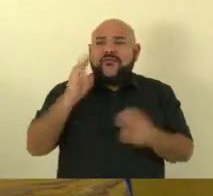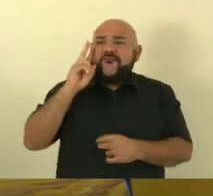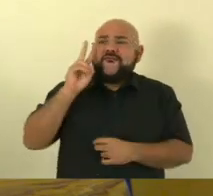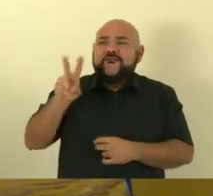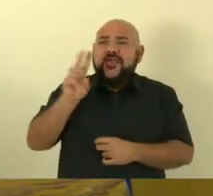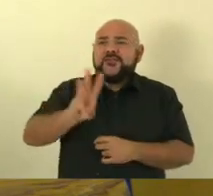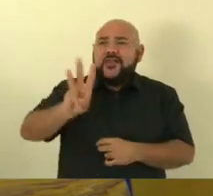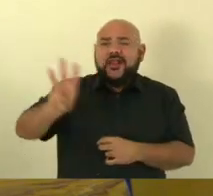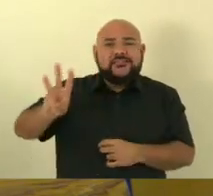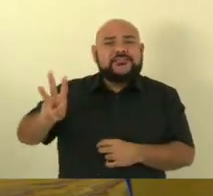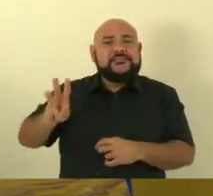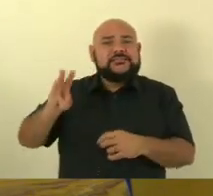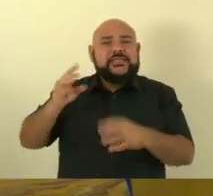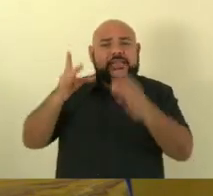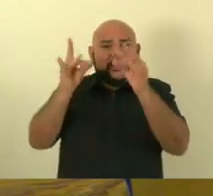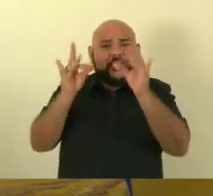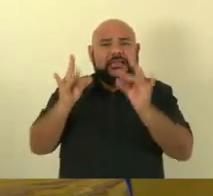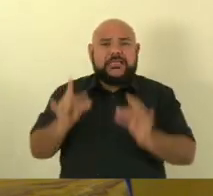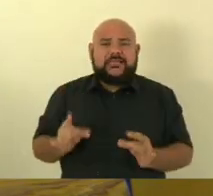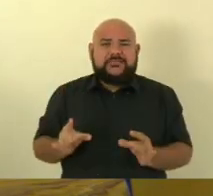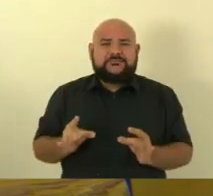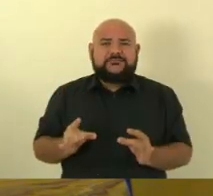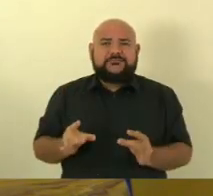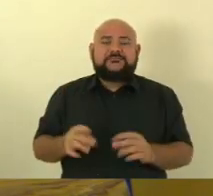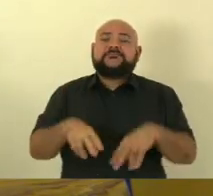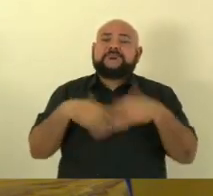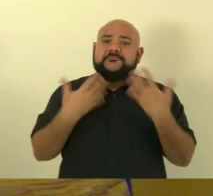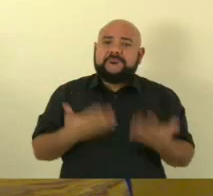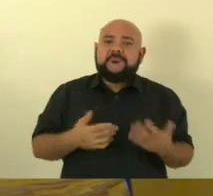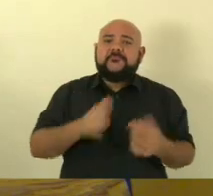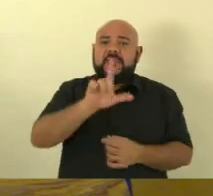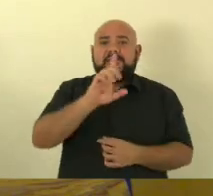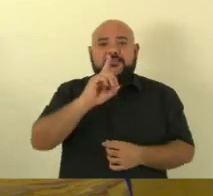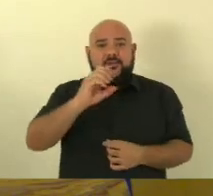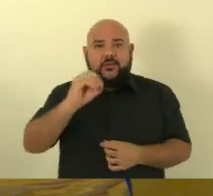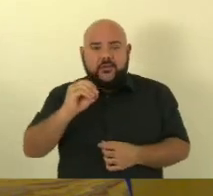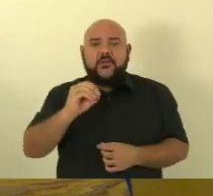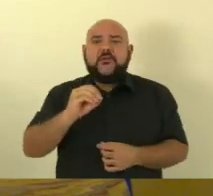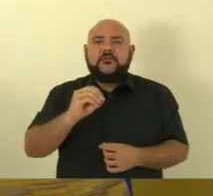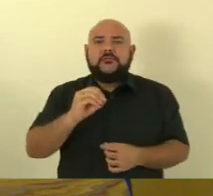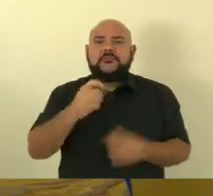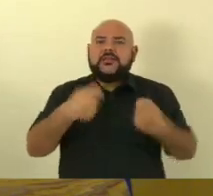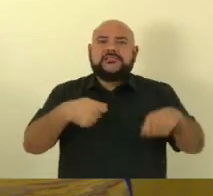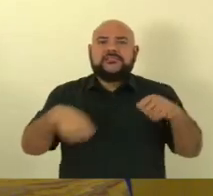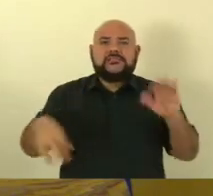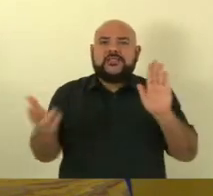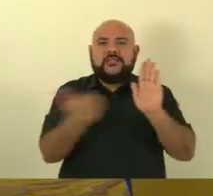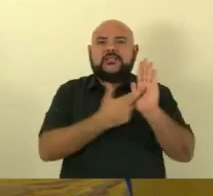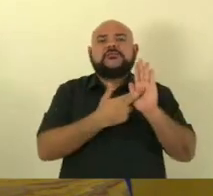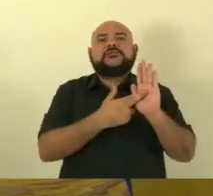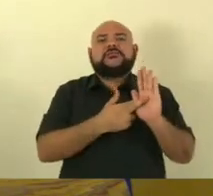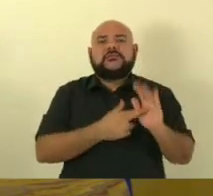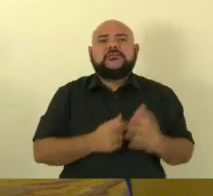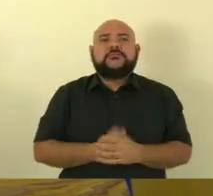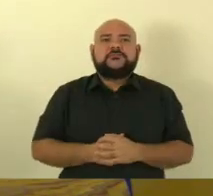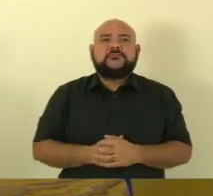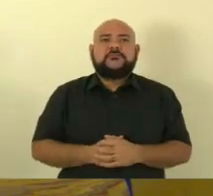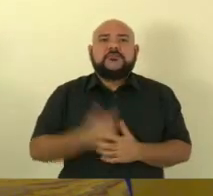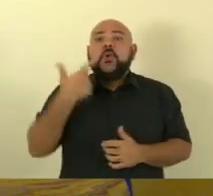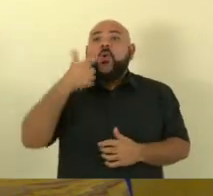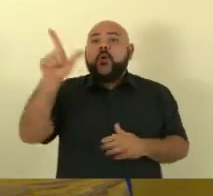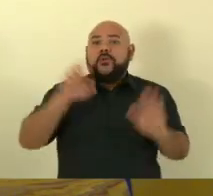o local para nós colocarmos isso legalmente o outro a outra emenda caro deputado coronel Elton